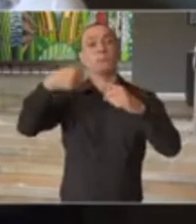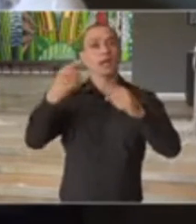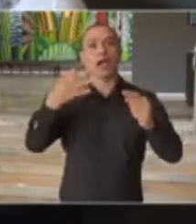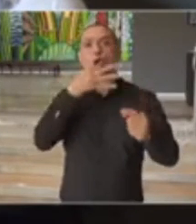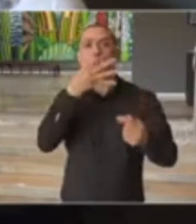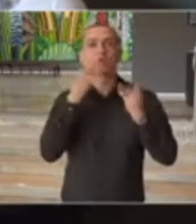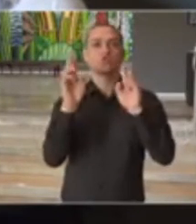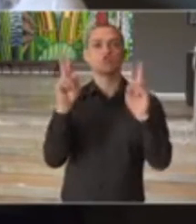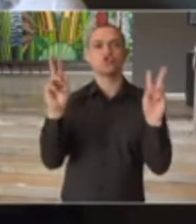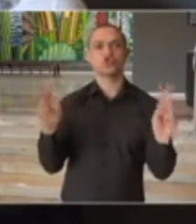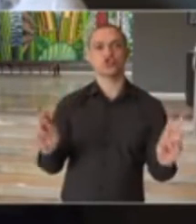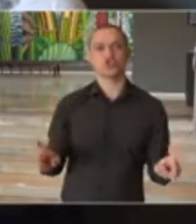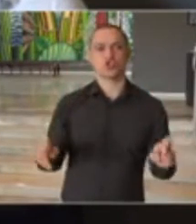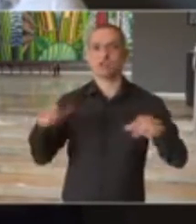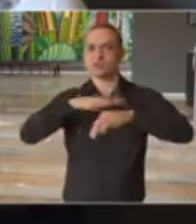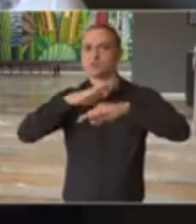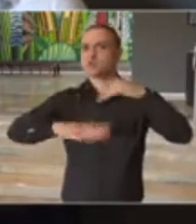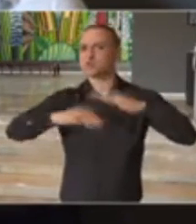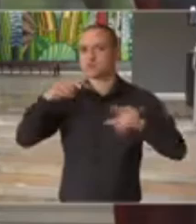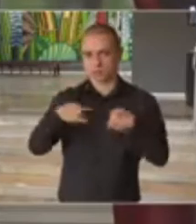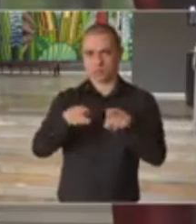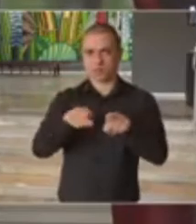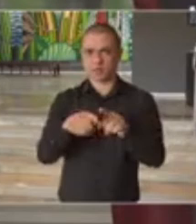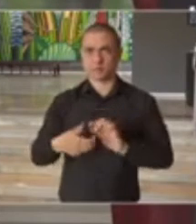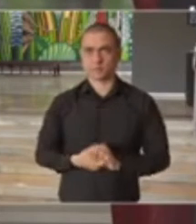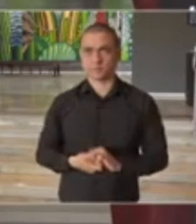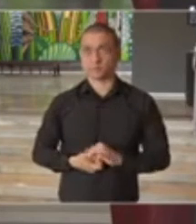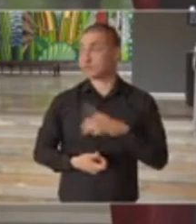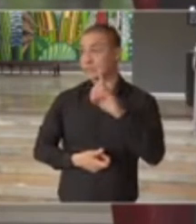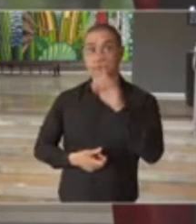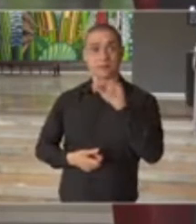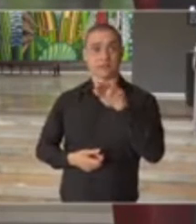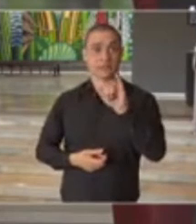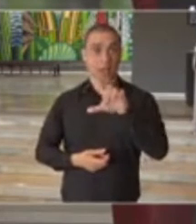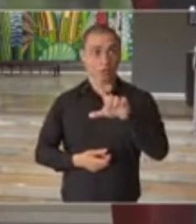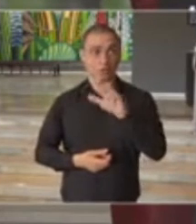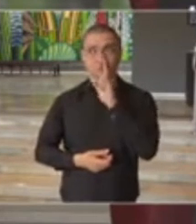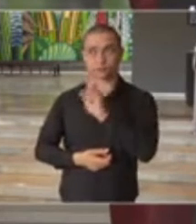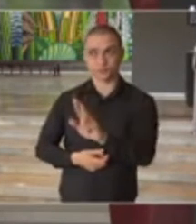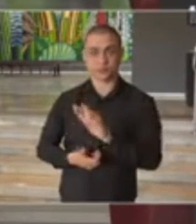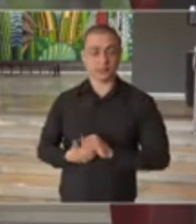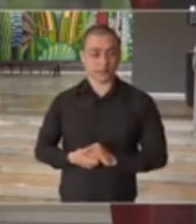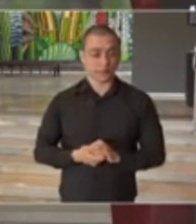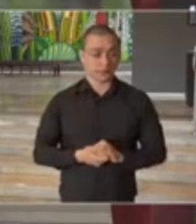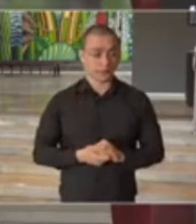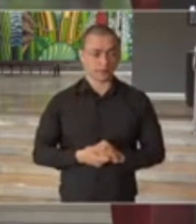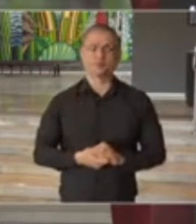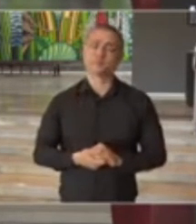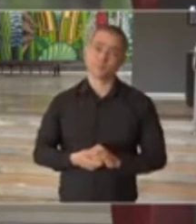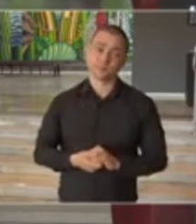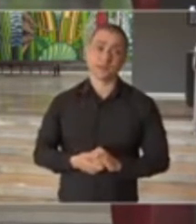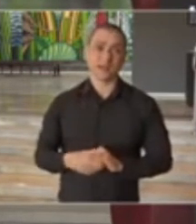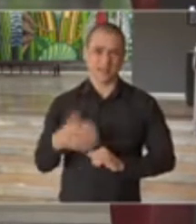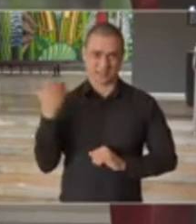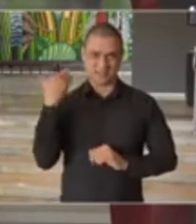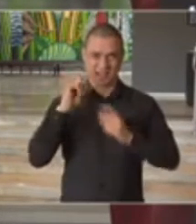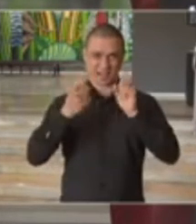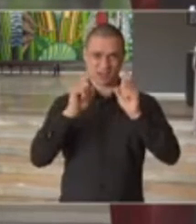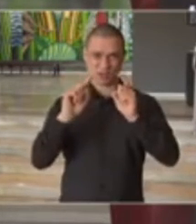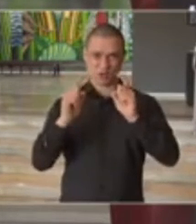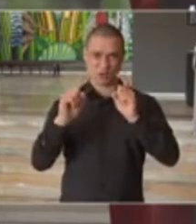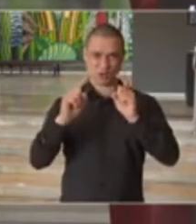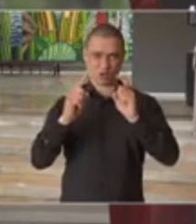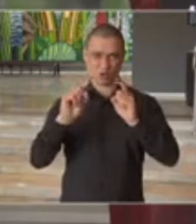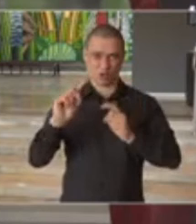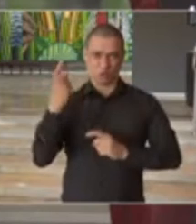opiniões e de ações? Daniel Lian, evidentemente aquela reunião, qual